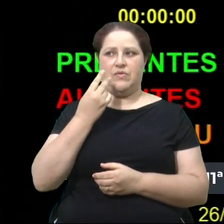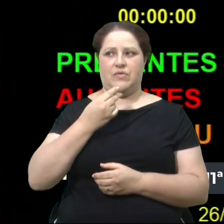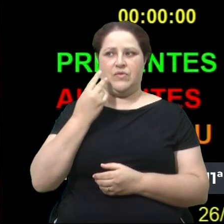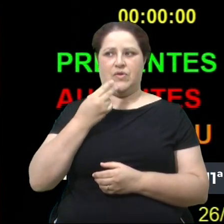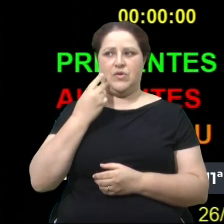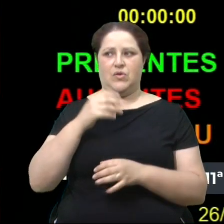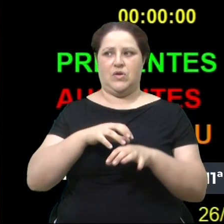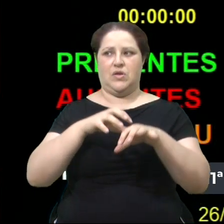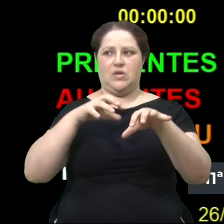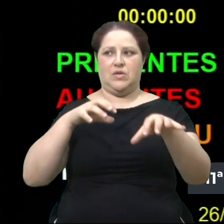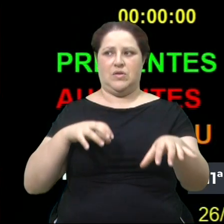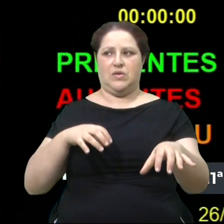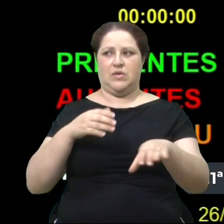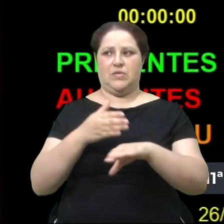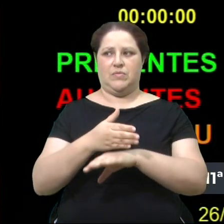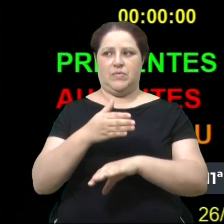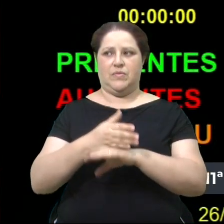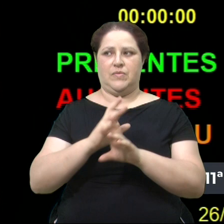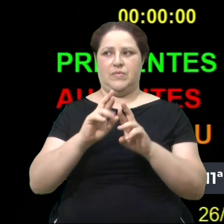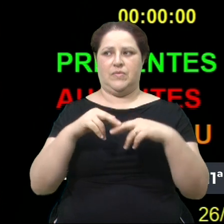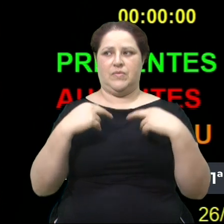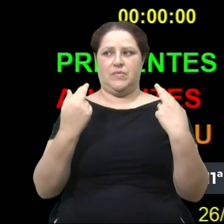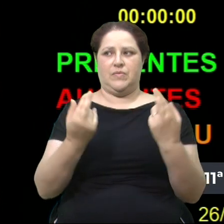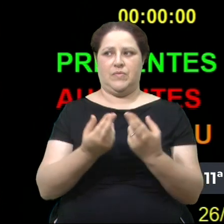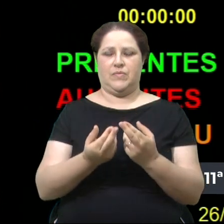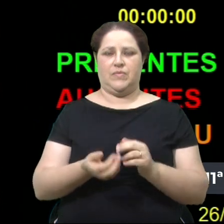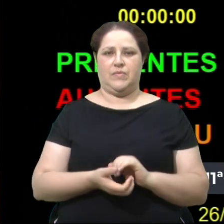que acompanham remotamente a sessão.